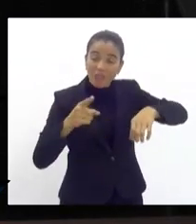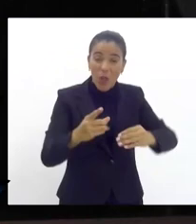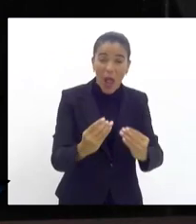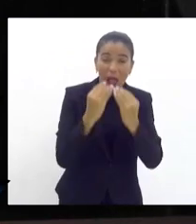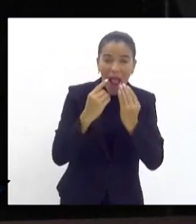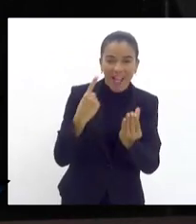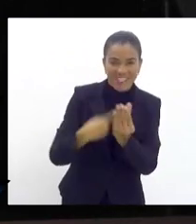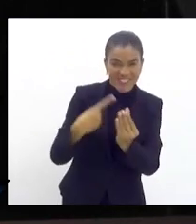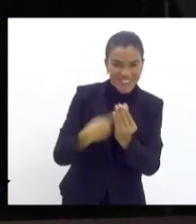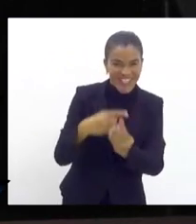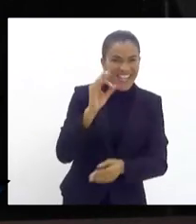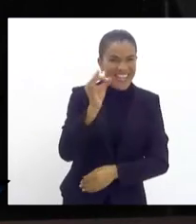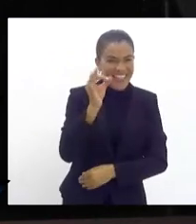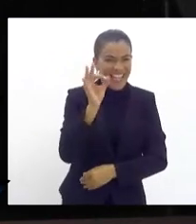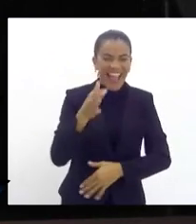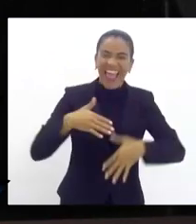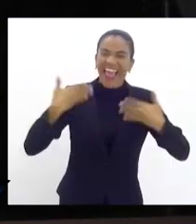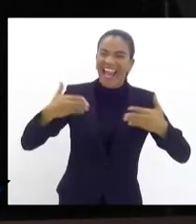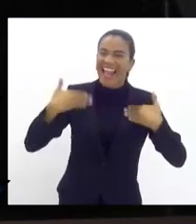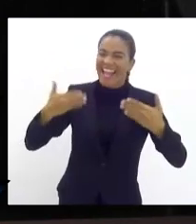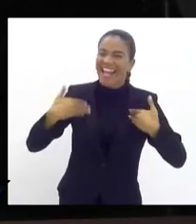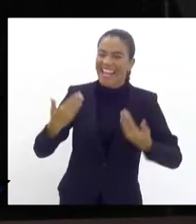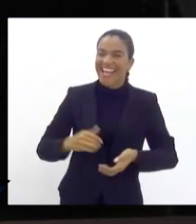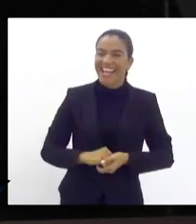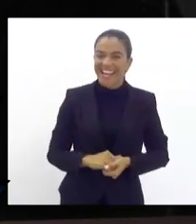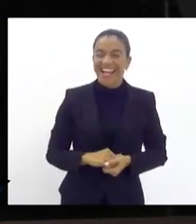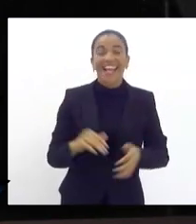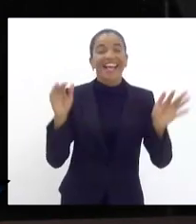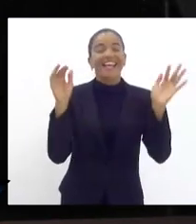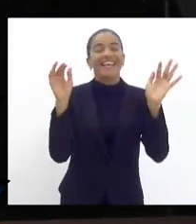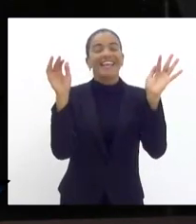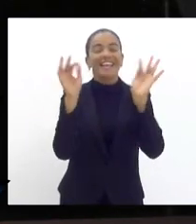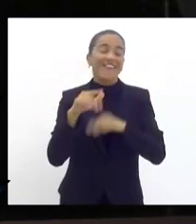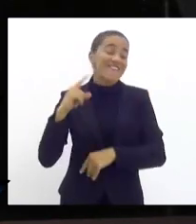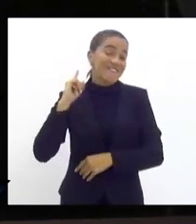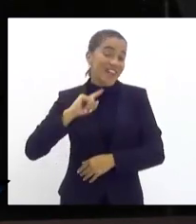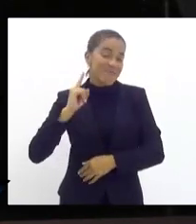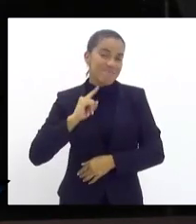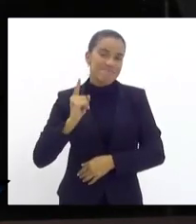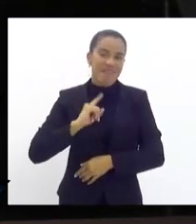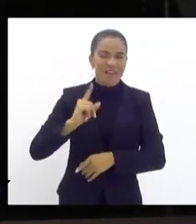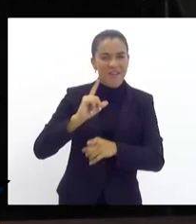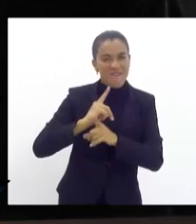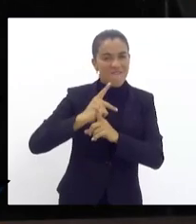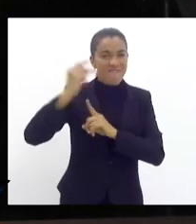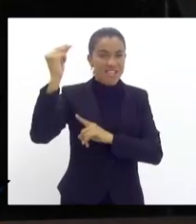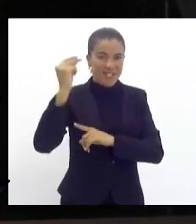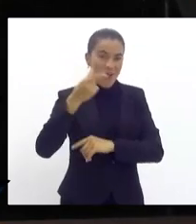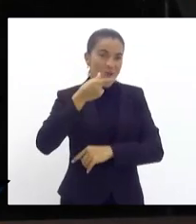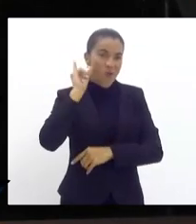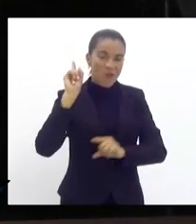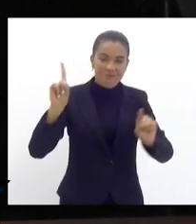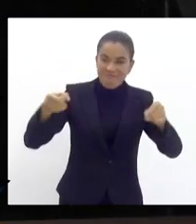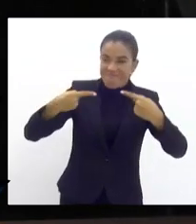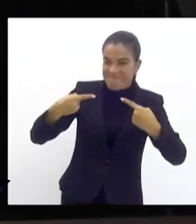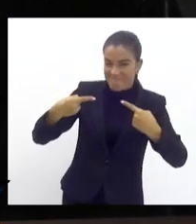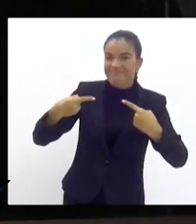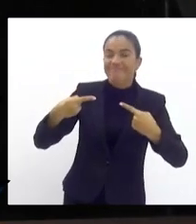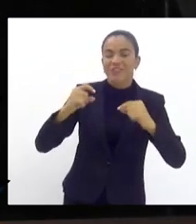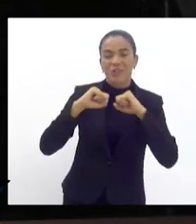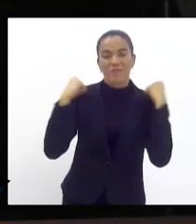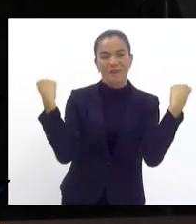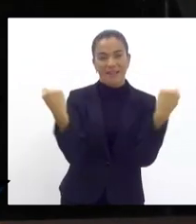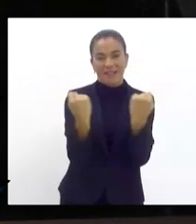-quente de tanta alegria e aí o Flamengo ganhou a nação rubro-negra ganhou ontem a partida no Maracanã